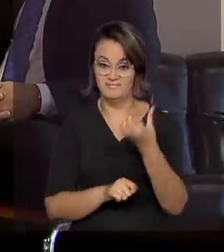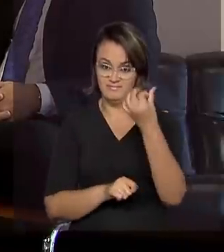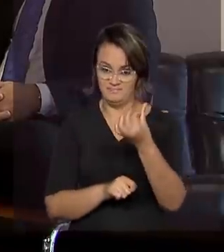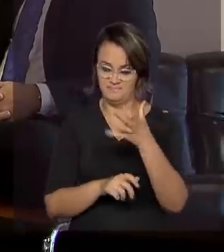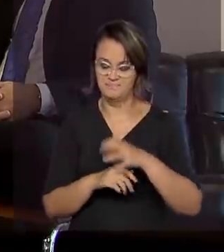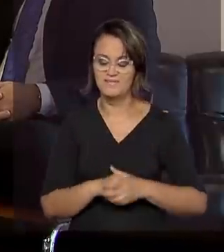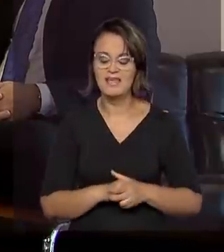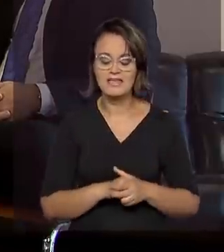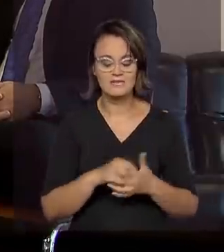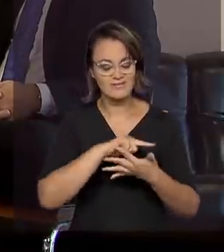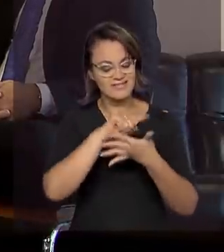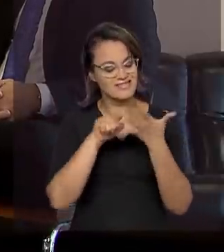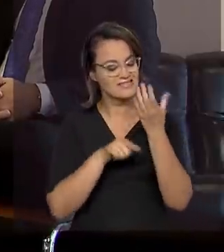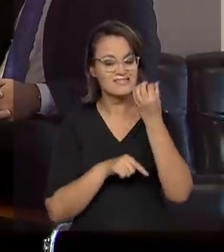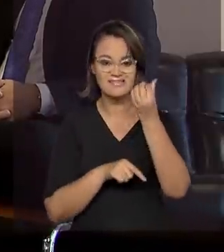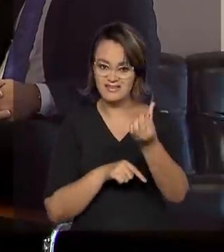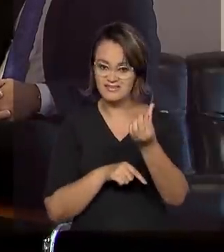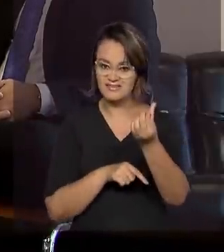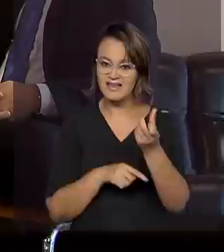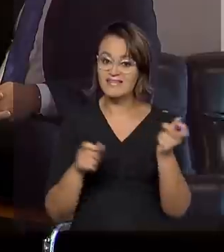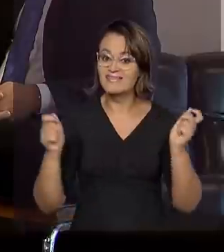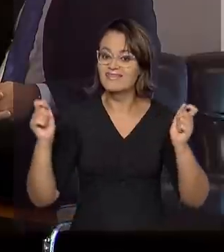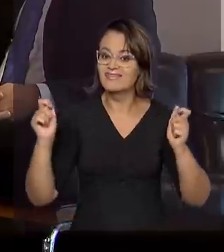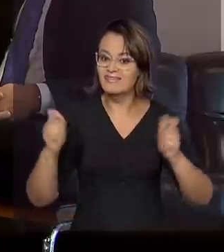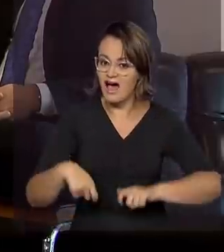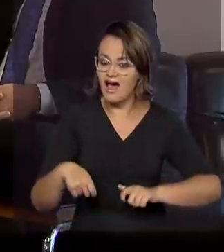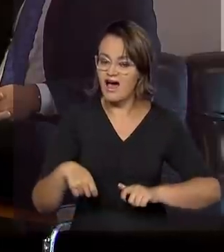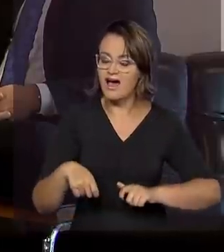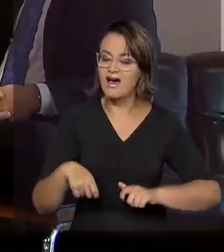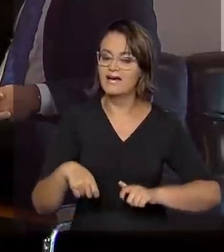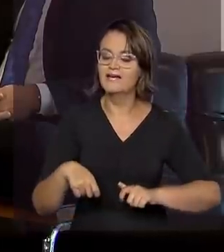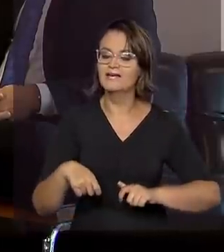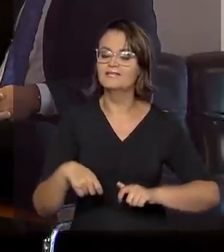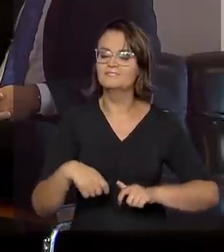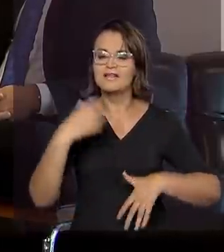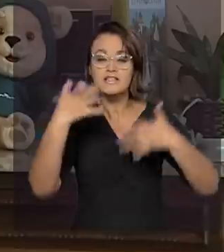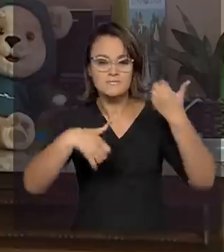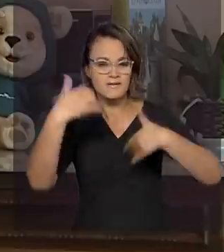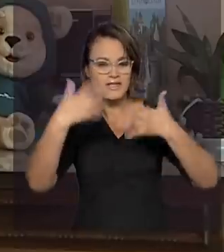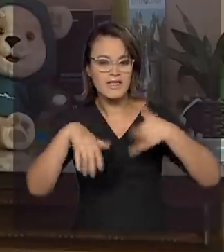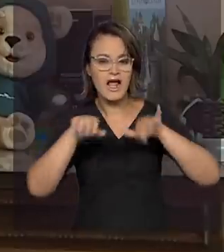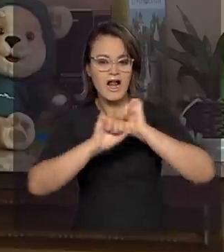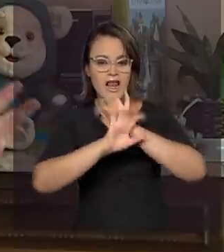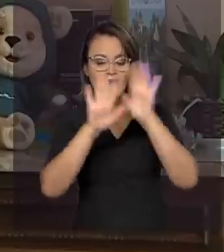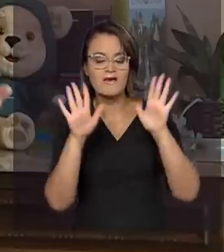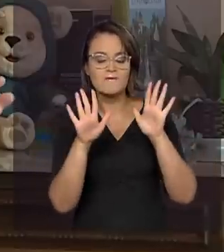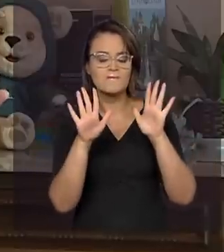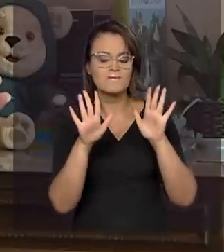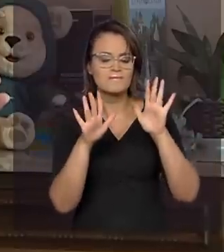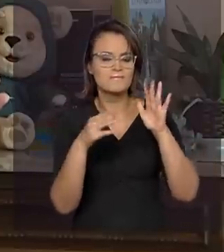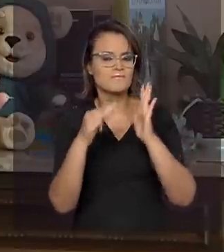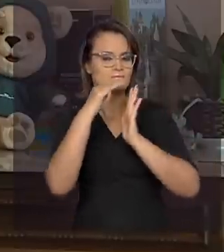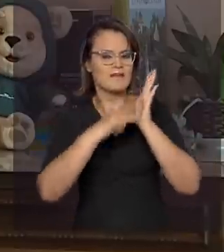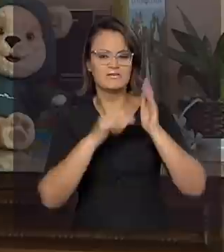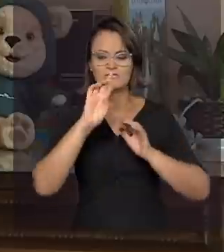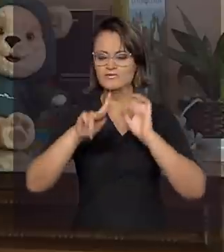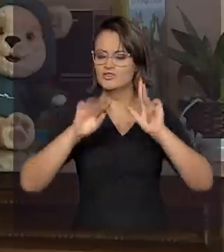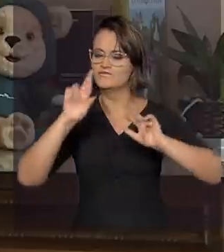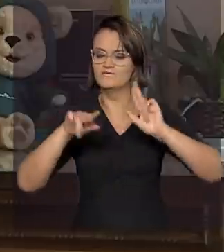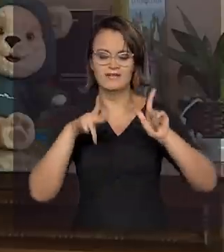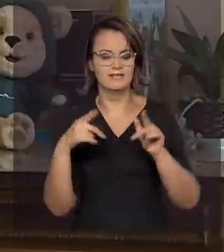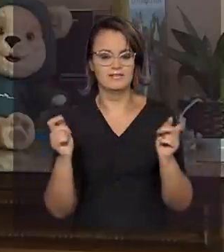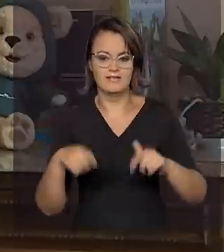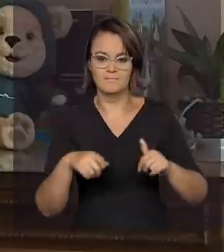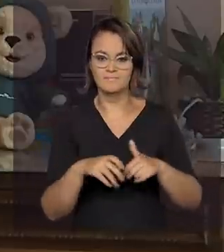esses componentes, eles podem ser explicitados por diversos métodos. Então,